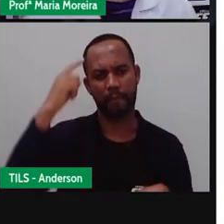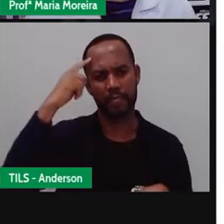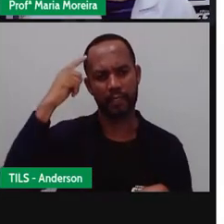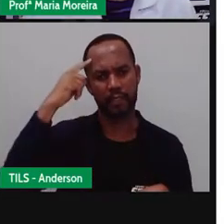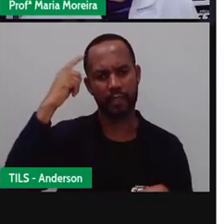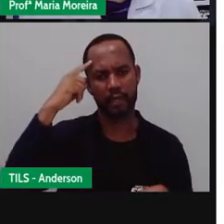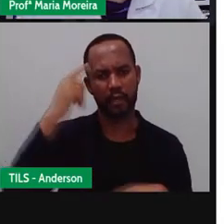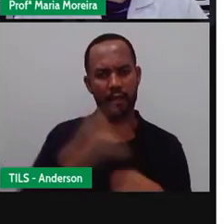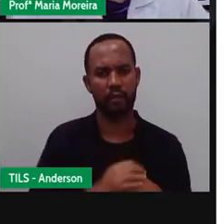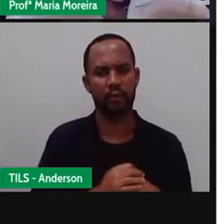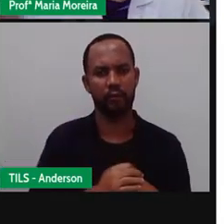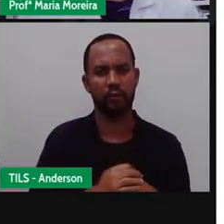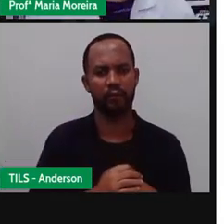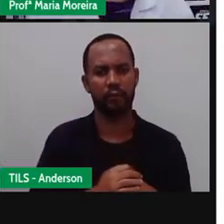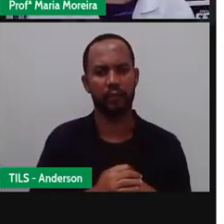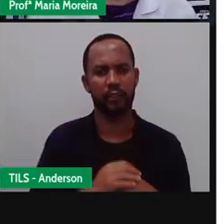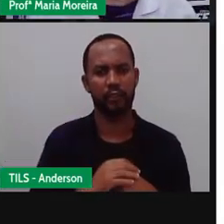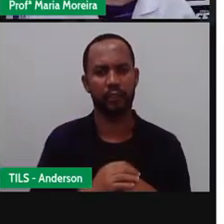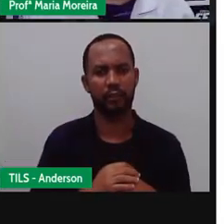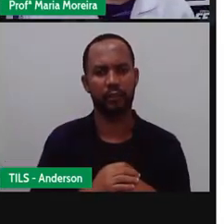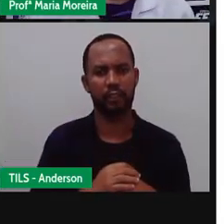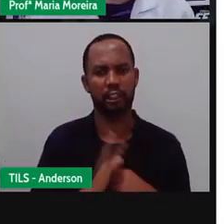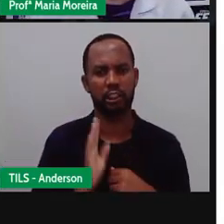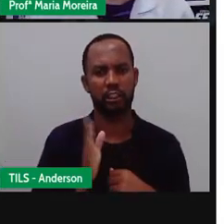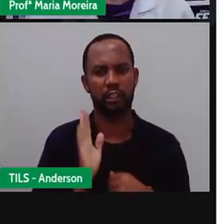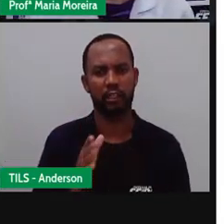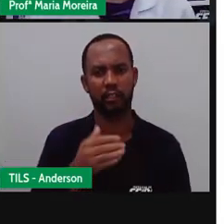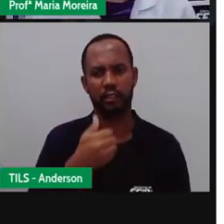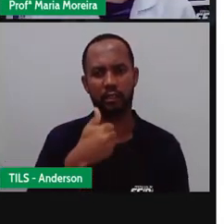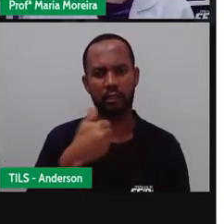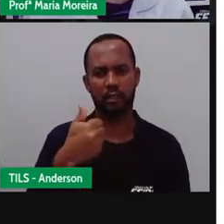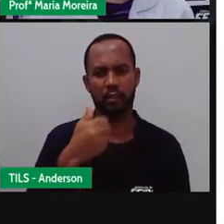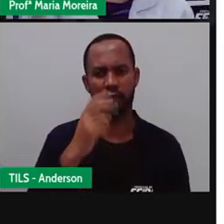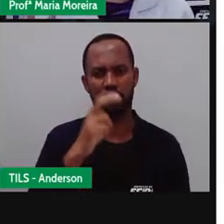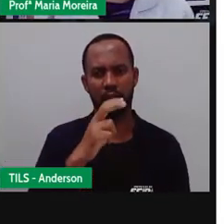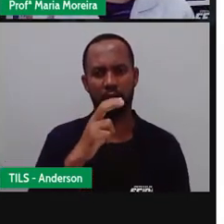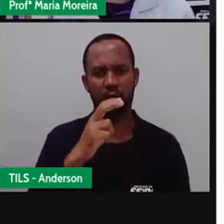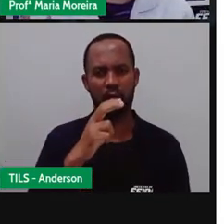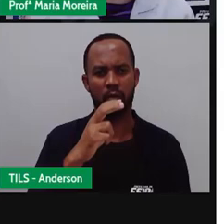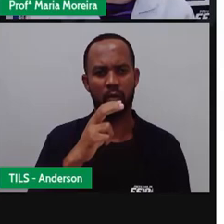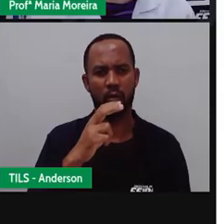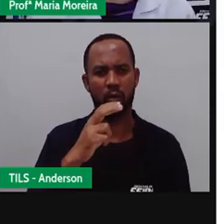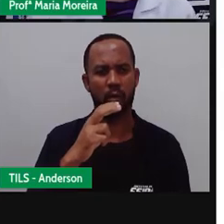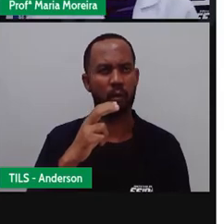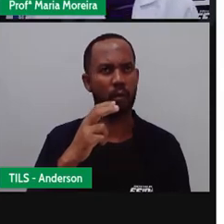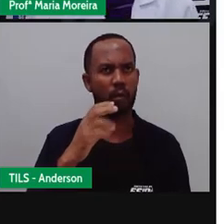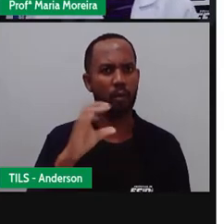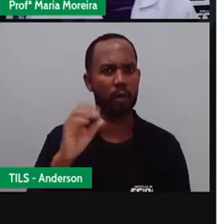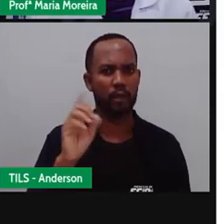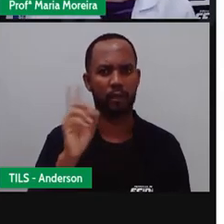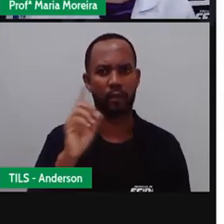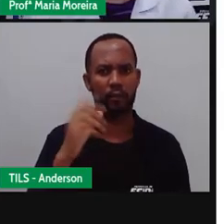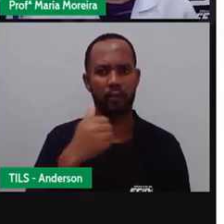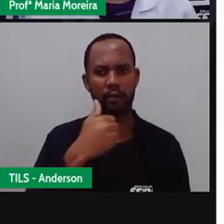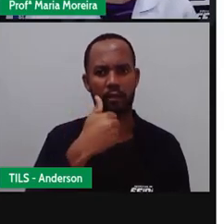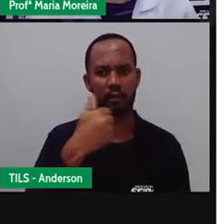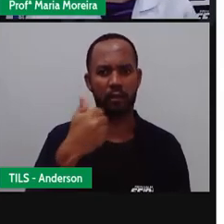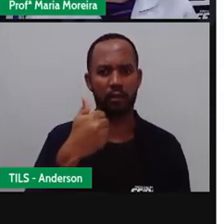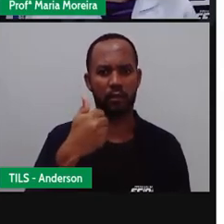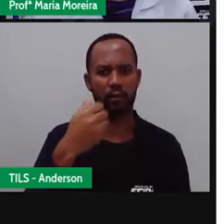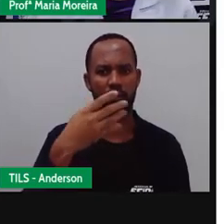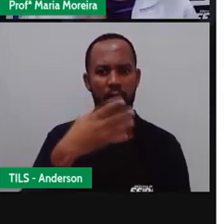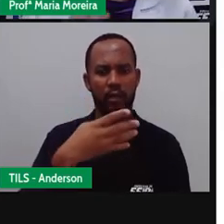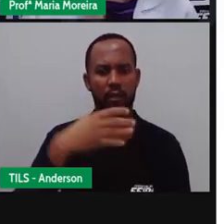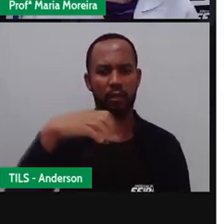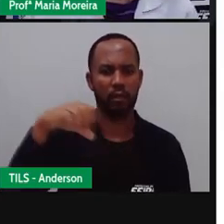período Nesse período De 150 Aulas Que a gente Teve 150 Não Estamos a 149 149 Aulas